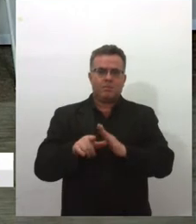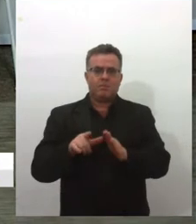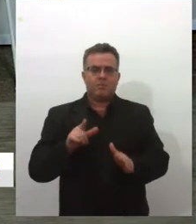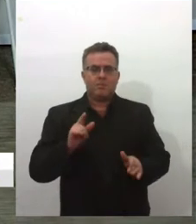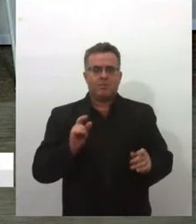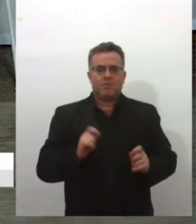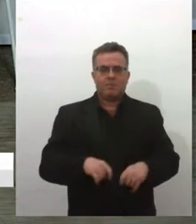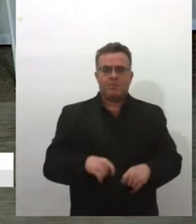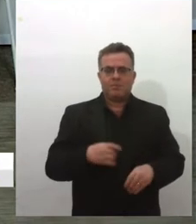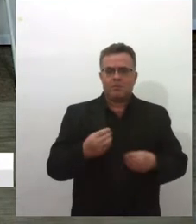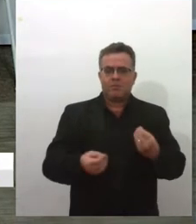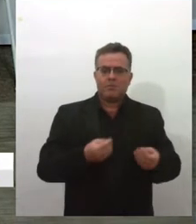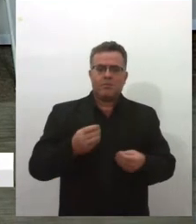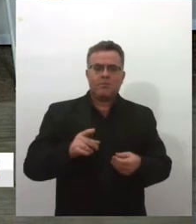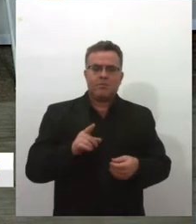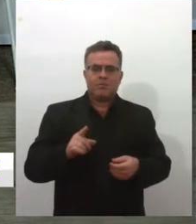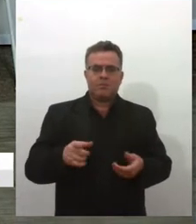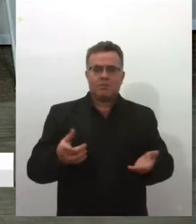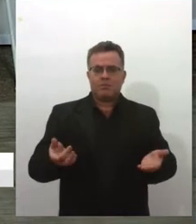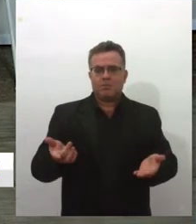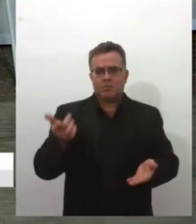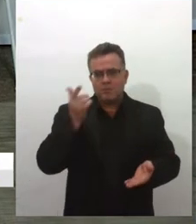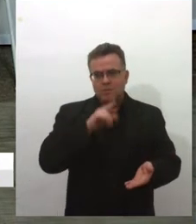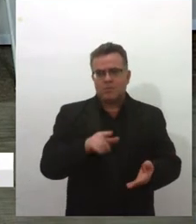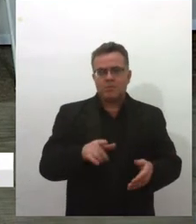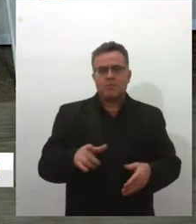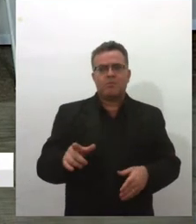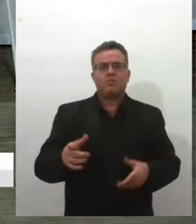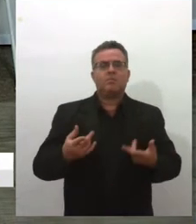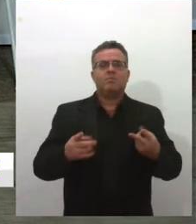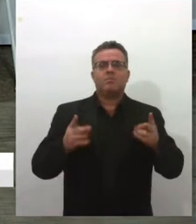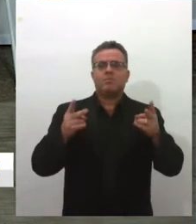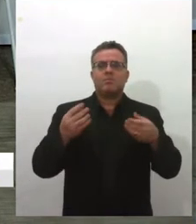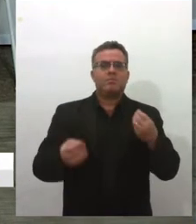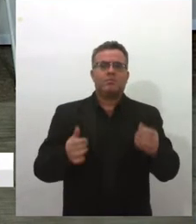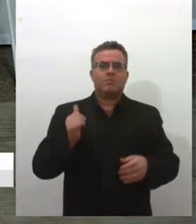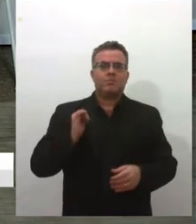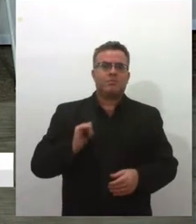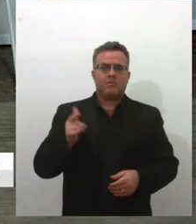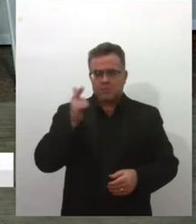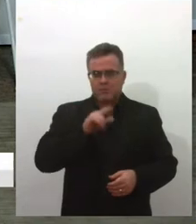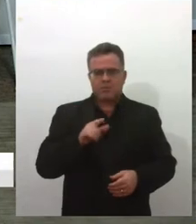Como é que você chega a ser vitoriosa aí para essa bolsa, Gabriele?